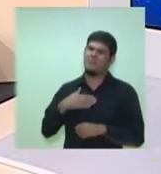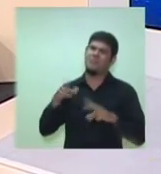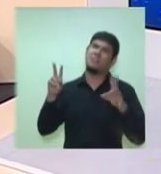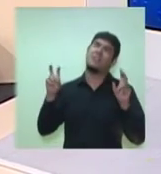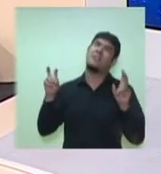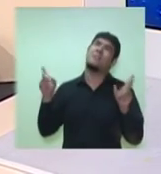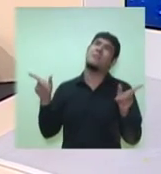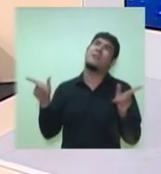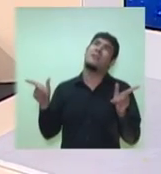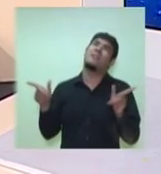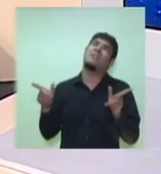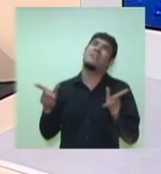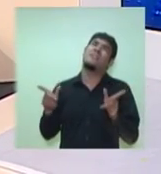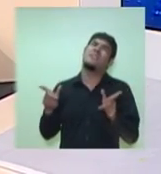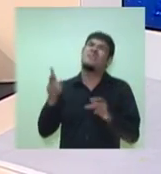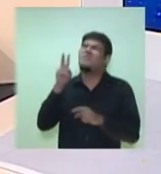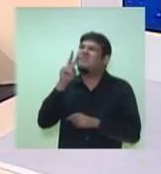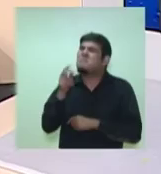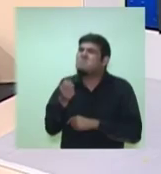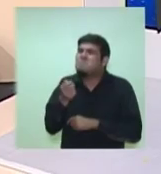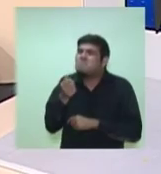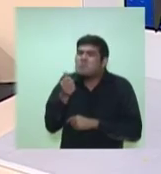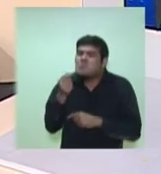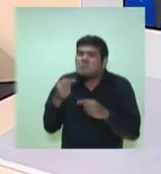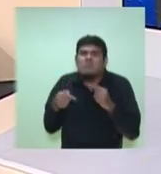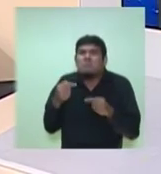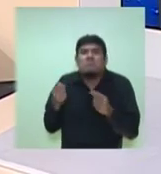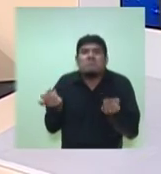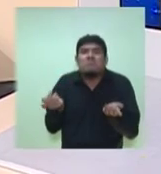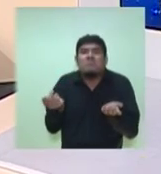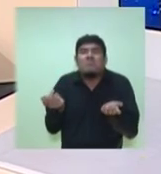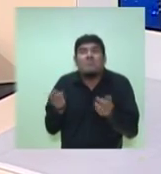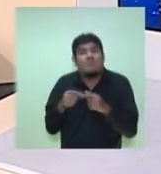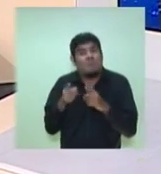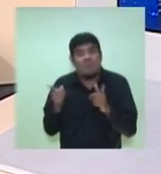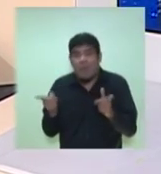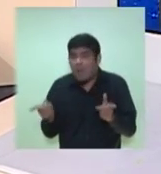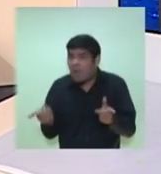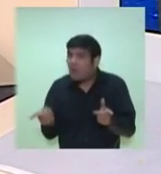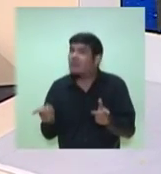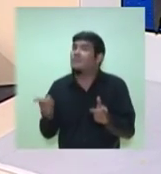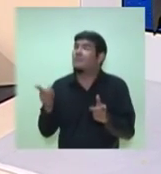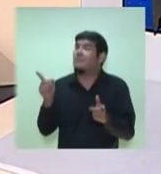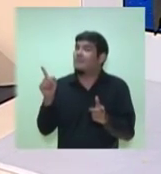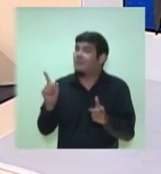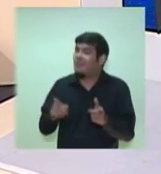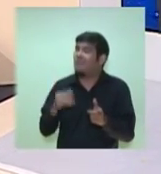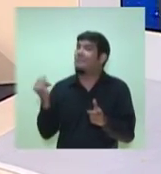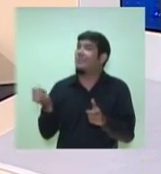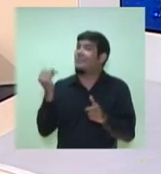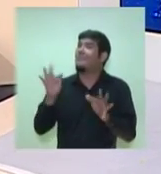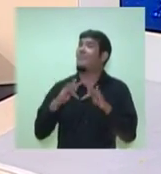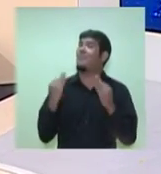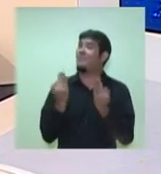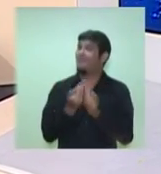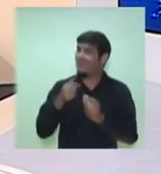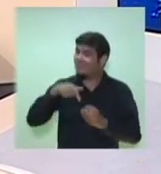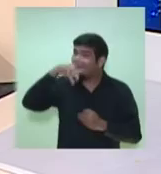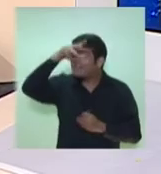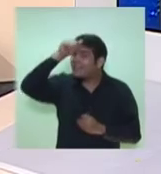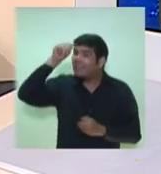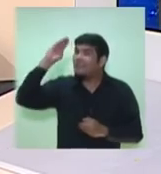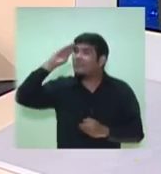tema que vem sendo muito pouco discutido na campanha eleitoral, mas que afeta a grande maioria das famílias de Manaus,